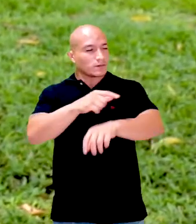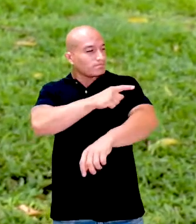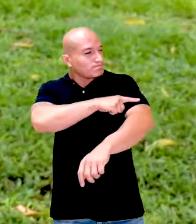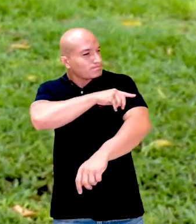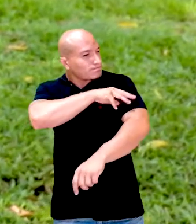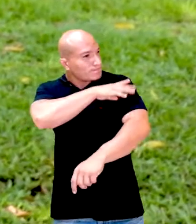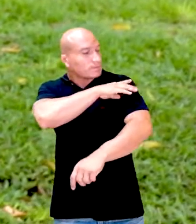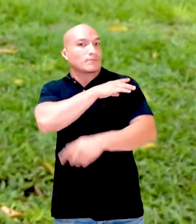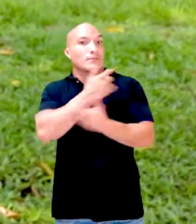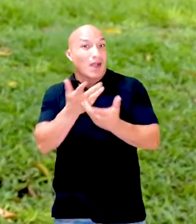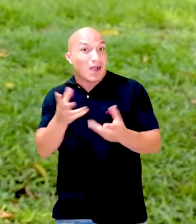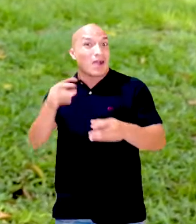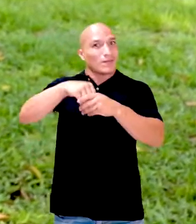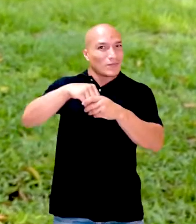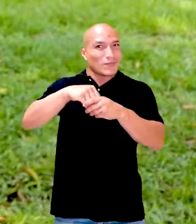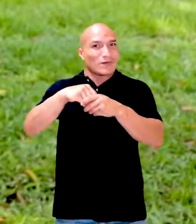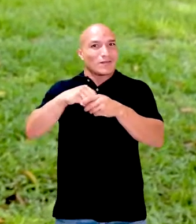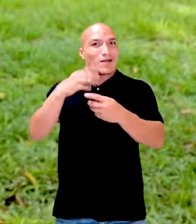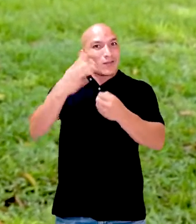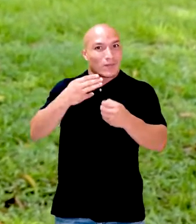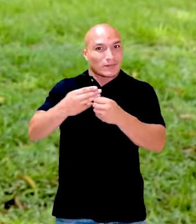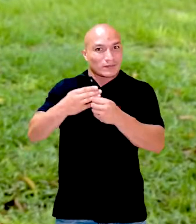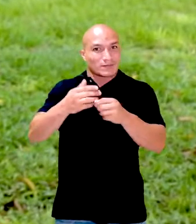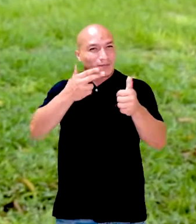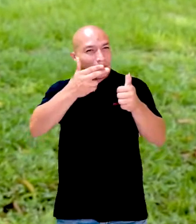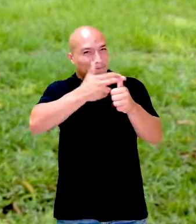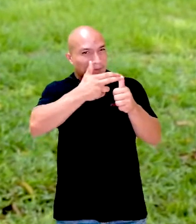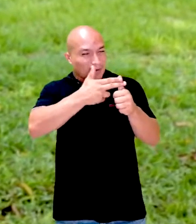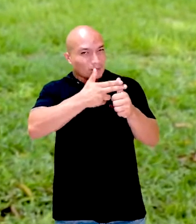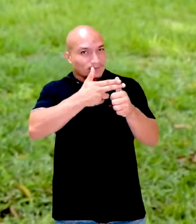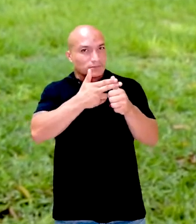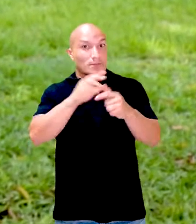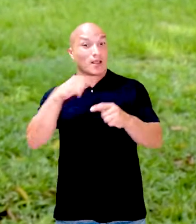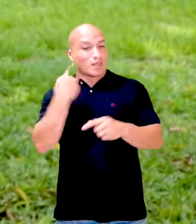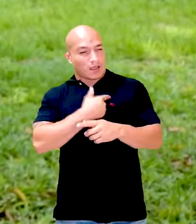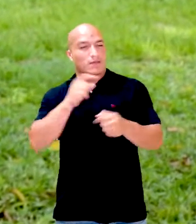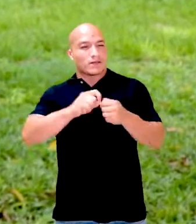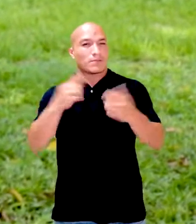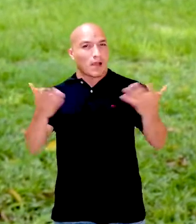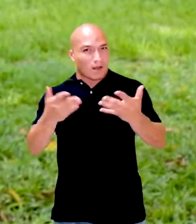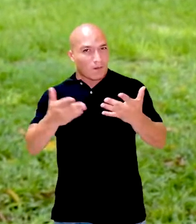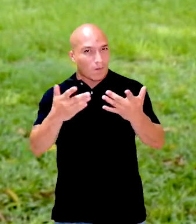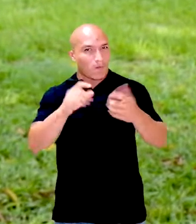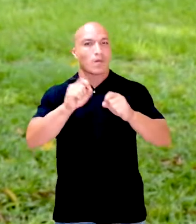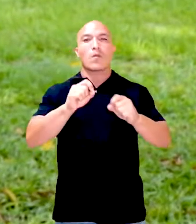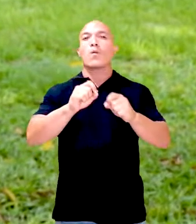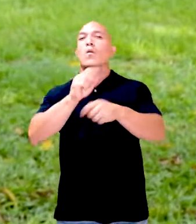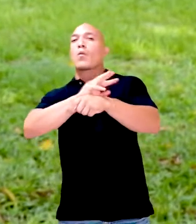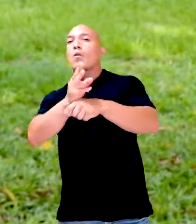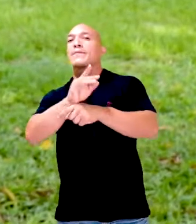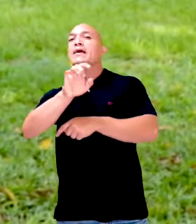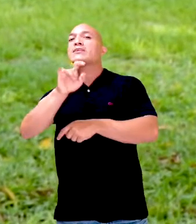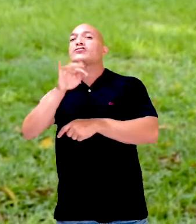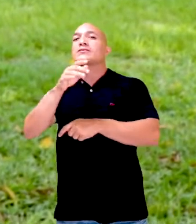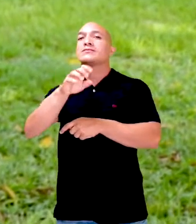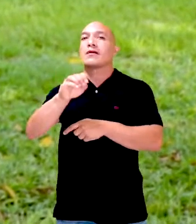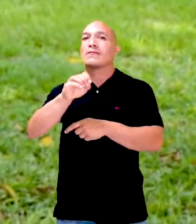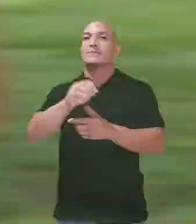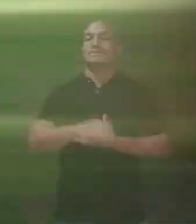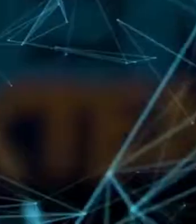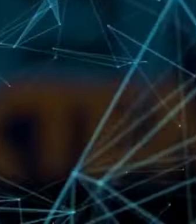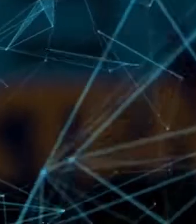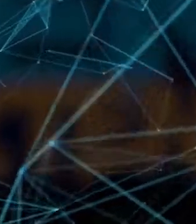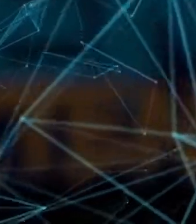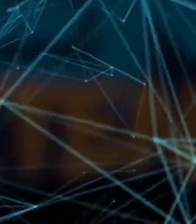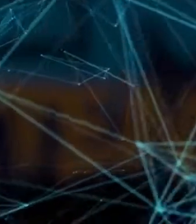Geografia no Ensino Fundamental, contribuições para uma educação inclusiva no município de Primeira Cruz, que abordaremos nessa edição do programa UEM Extensão.